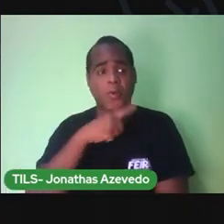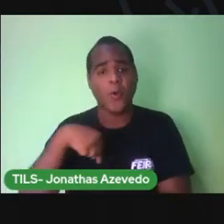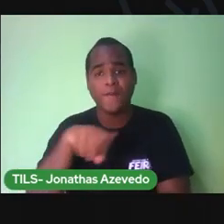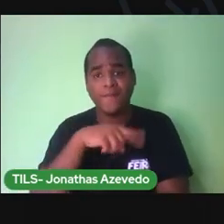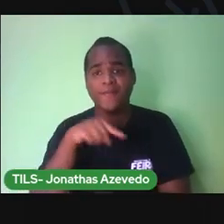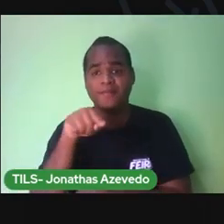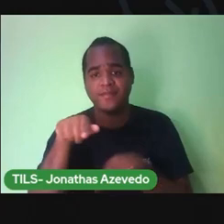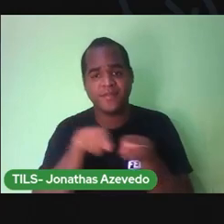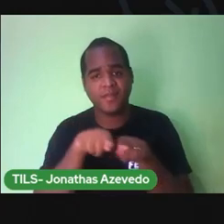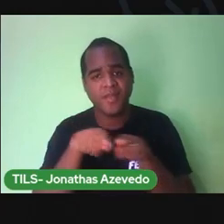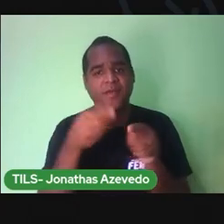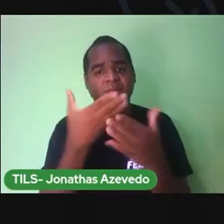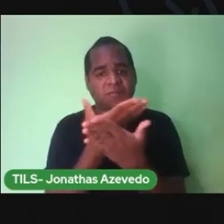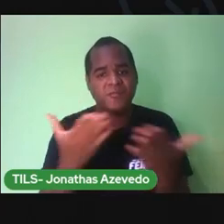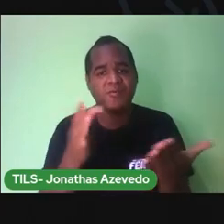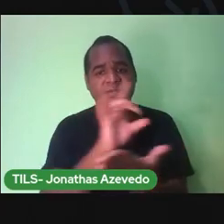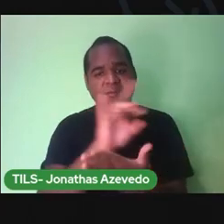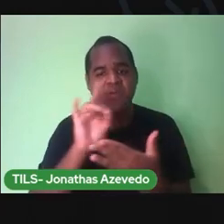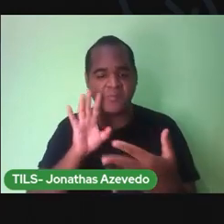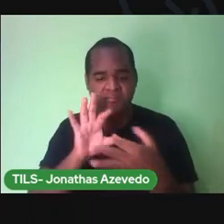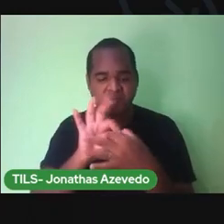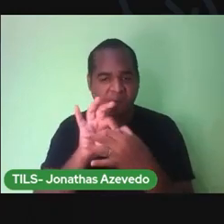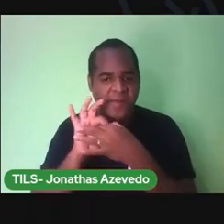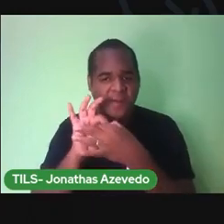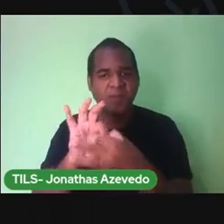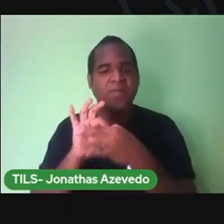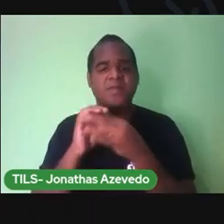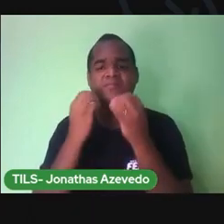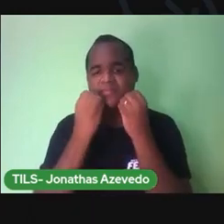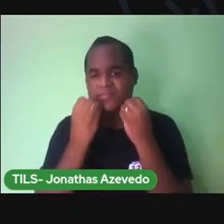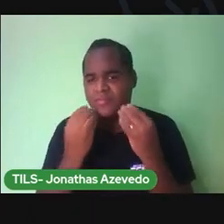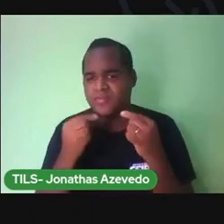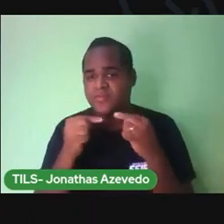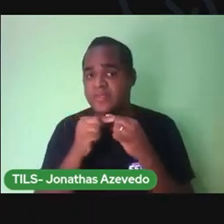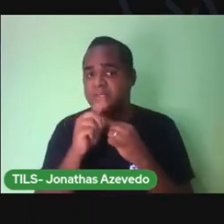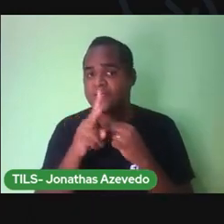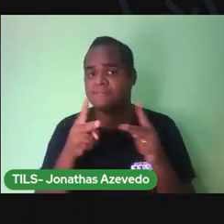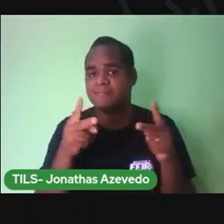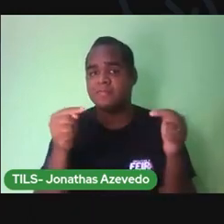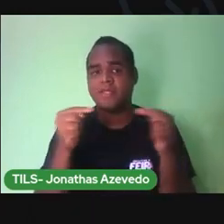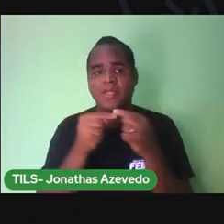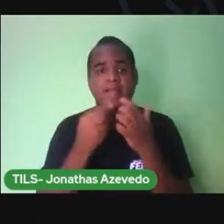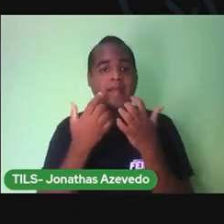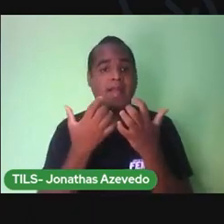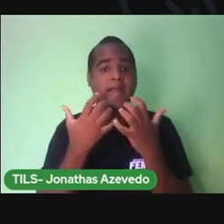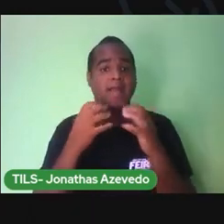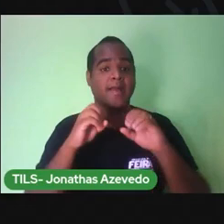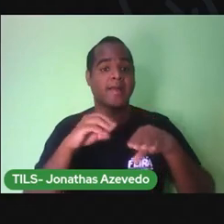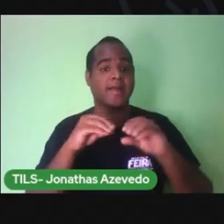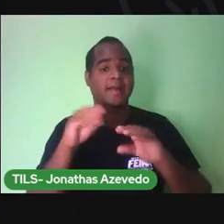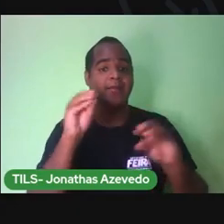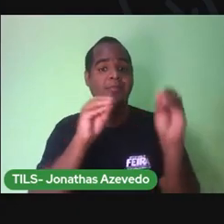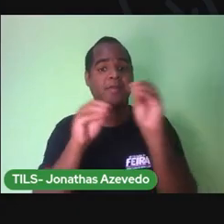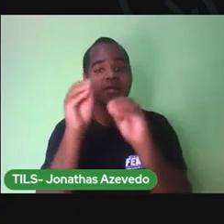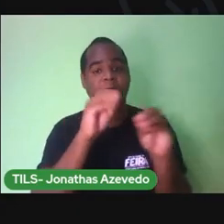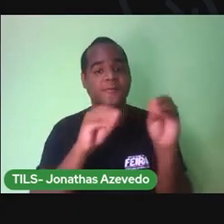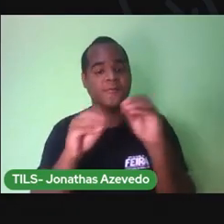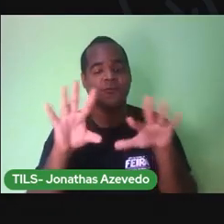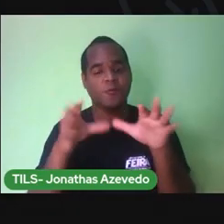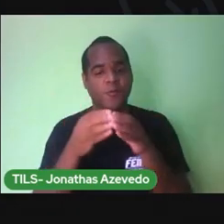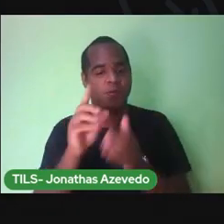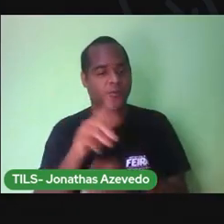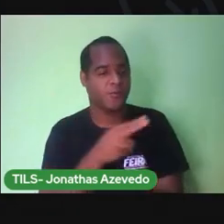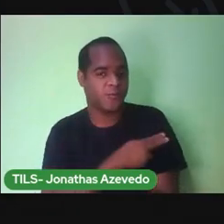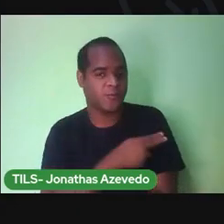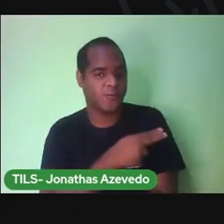bom? A gente vai criando esse vínculo, o que faz com que vocês queiram estar na nossa aula. Então, um beijo para todo o segundo ano de